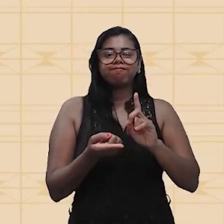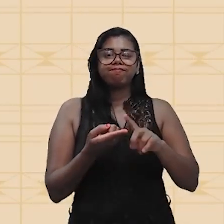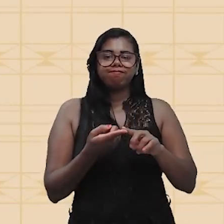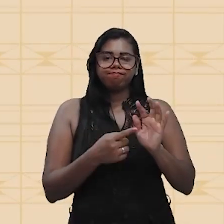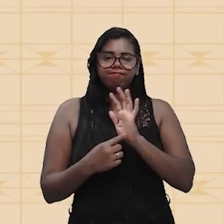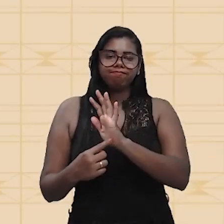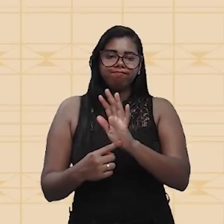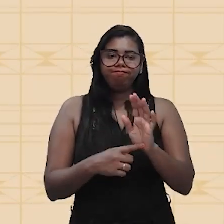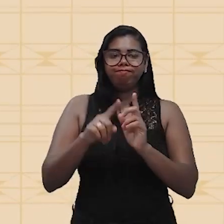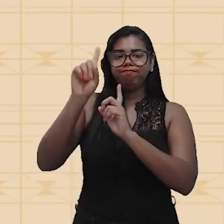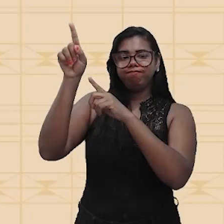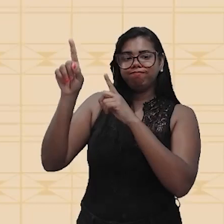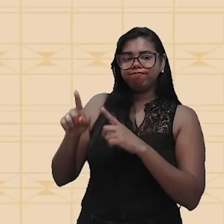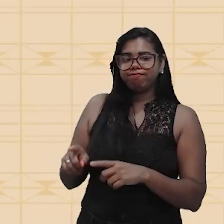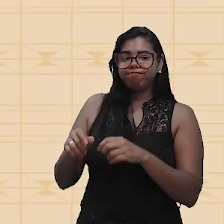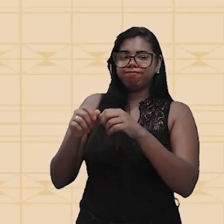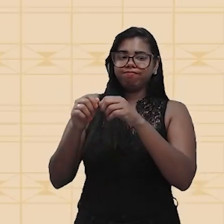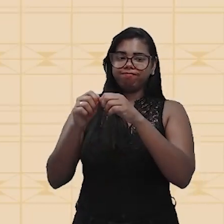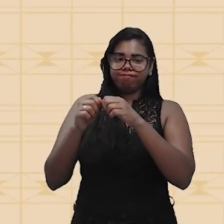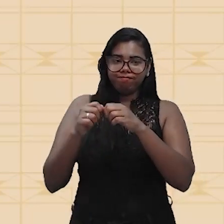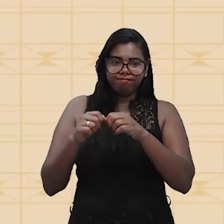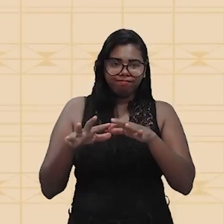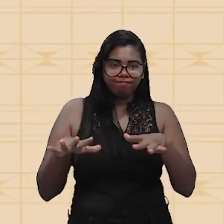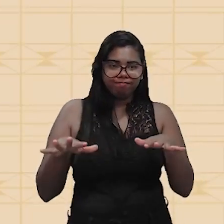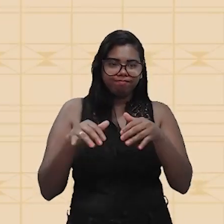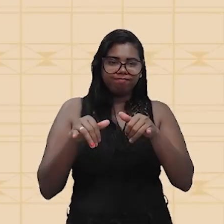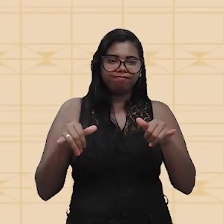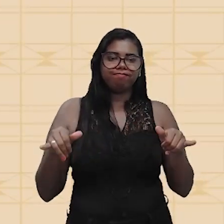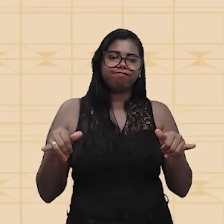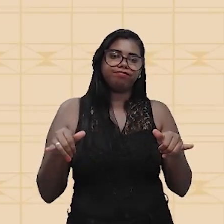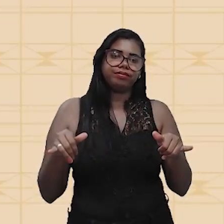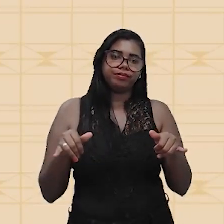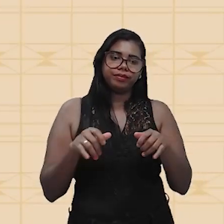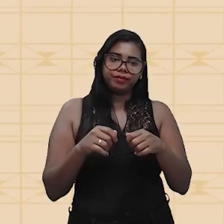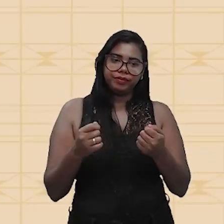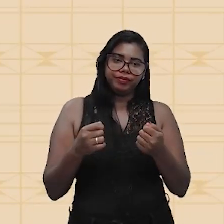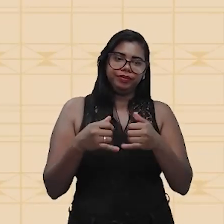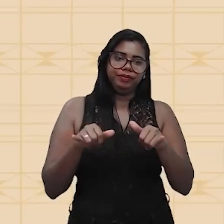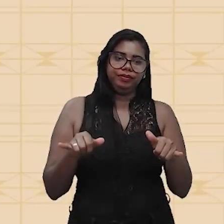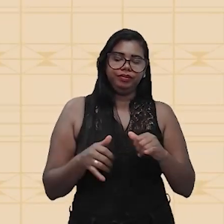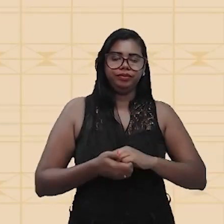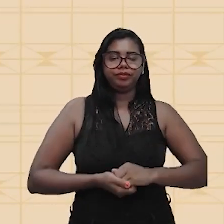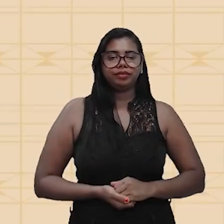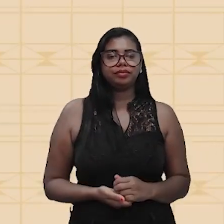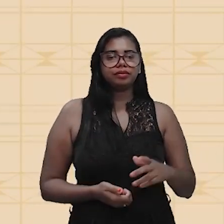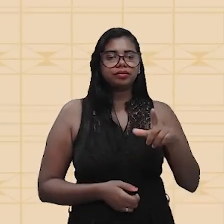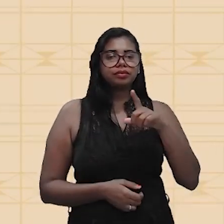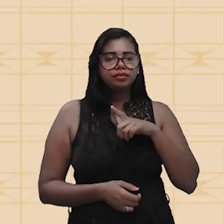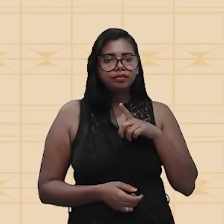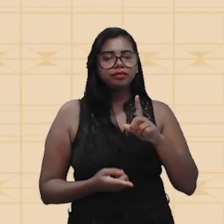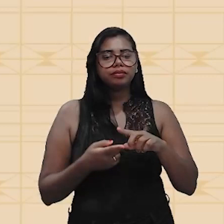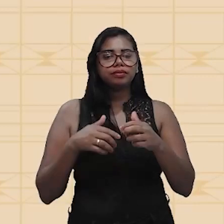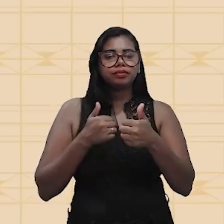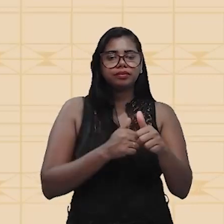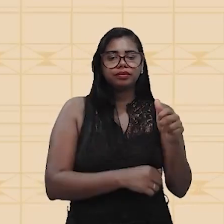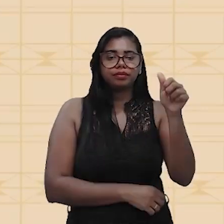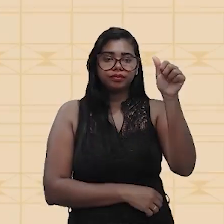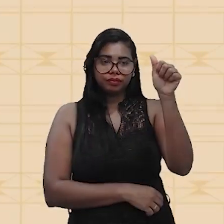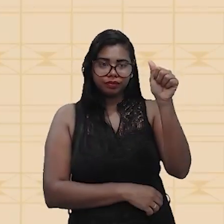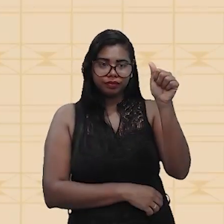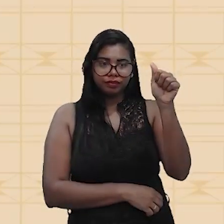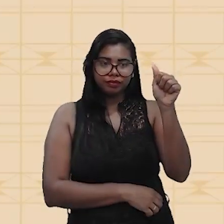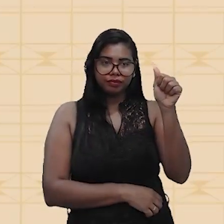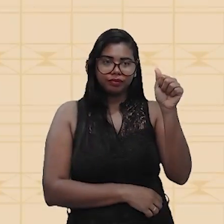cargas elétricas. Ou seja, essa carga elétrica, ela não vai se dissipar. Então, se a gente tem um segmento de A até B de um fio